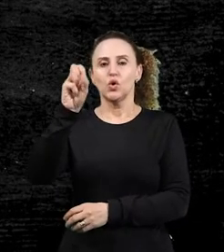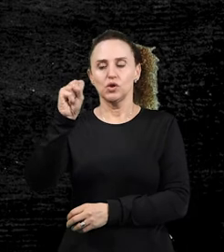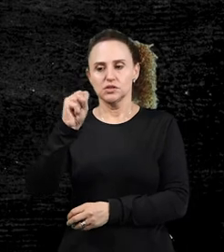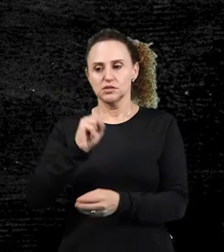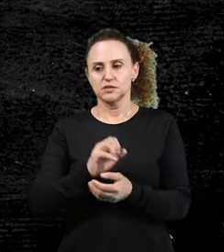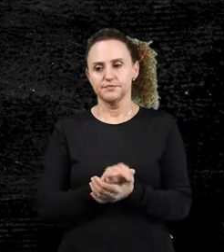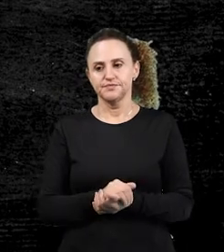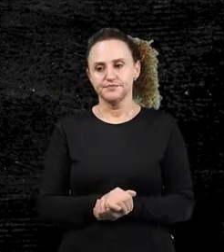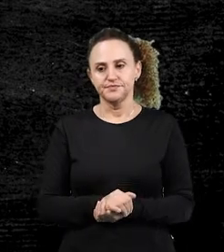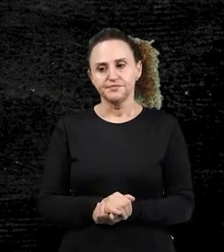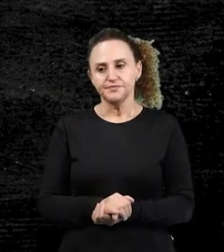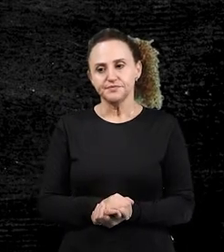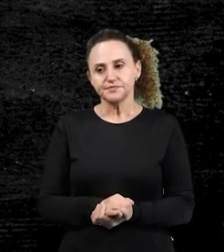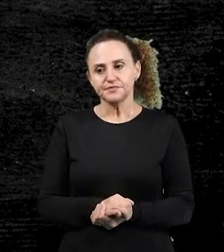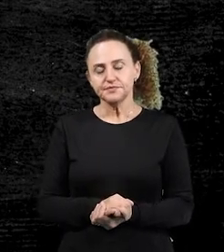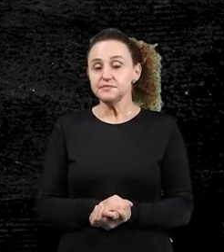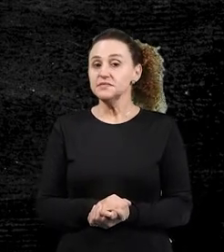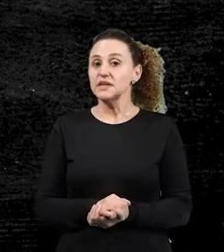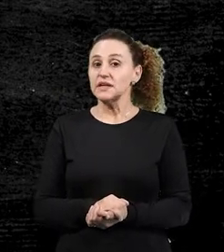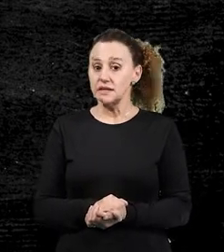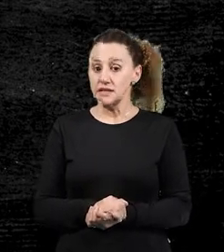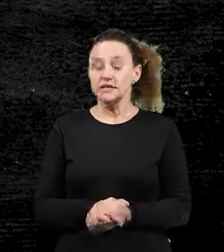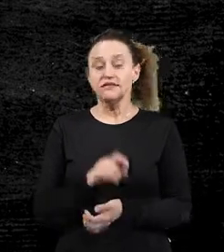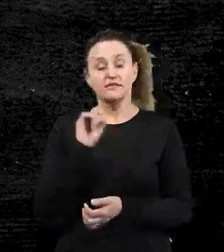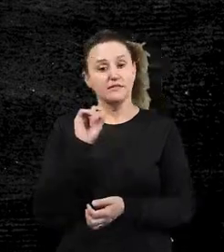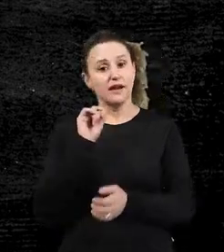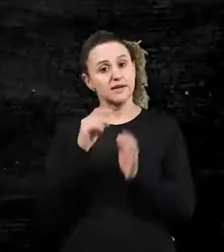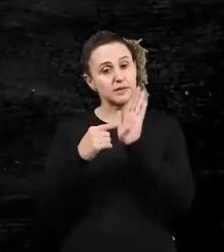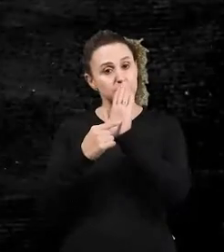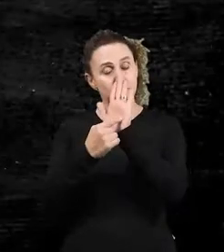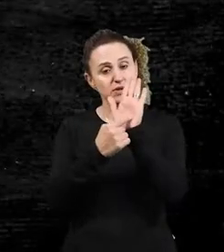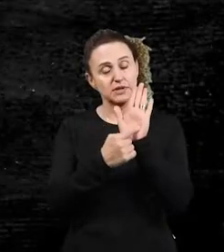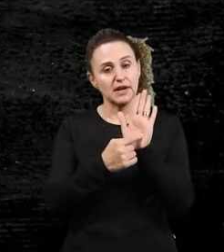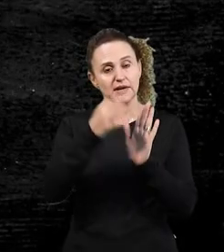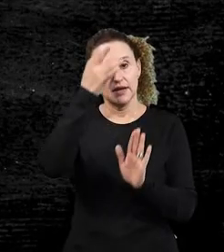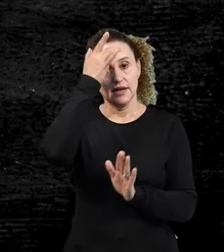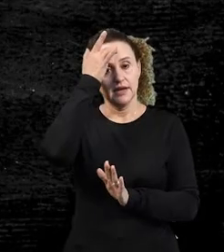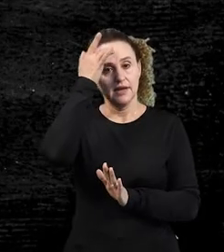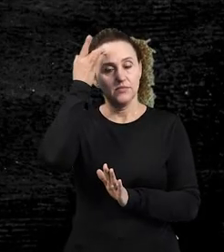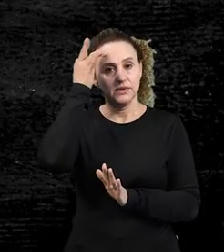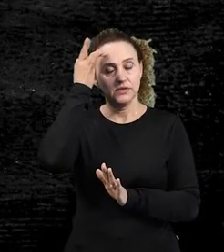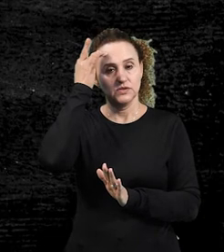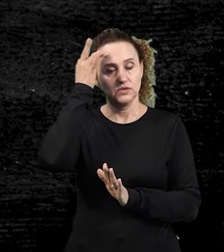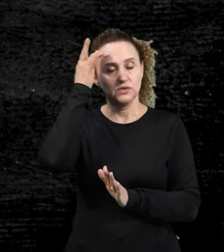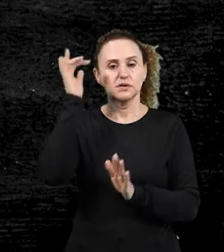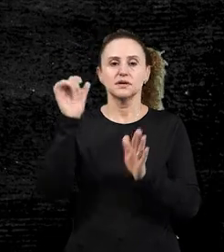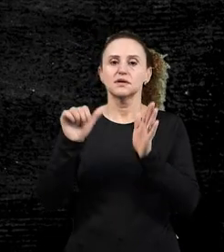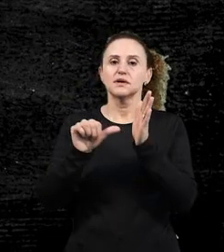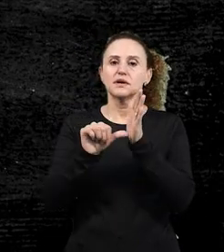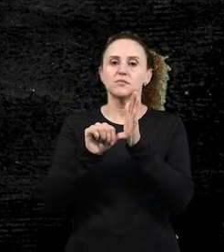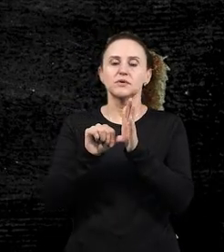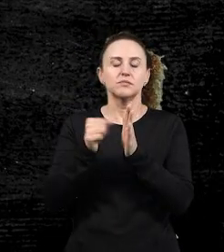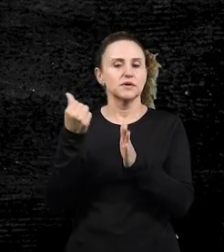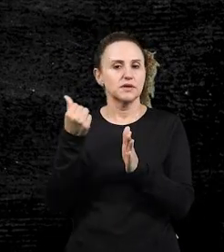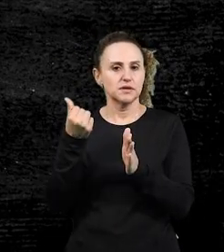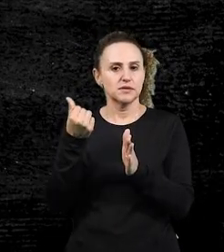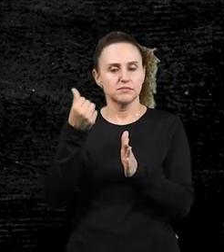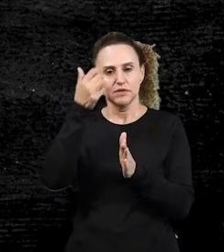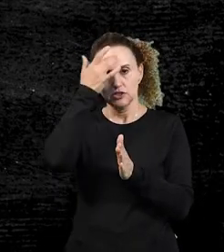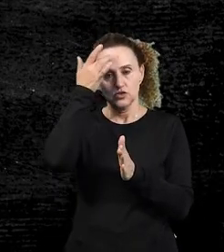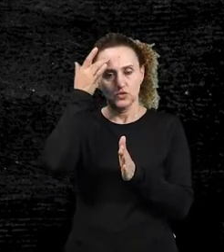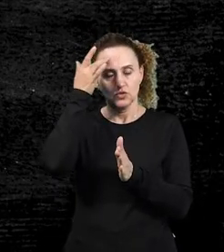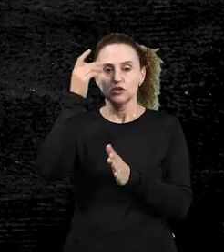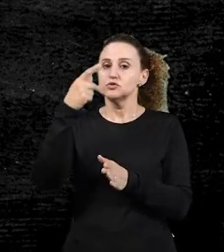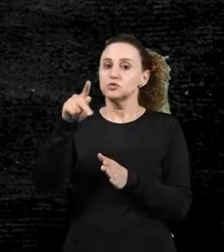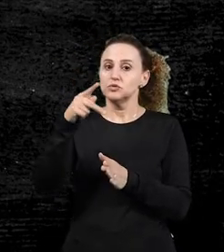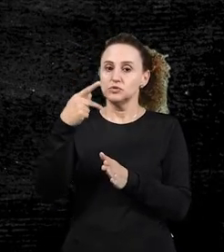uma desinência que vai indicar a pessoa, que é a primeira pessoa do plural,